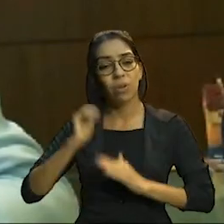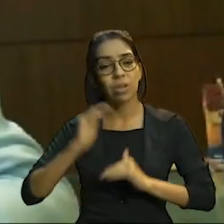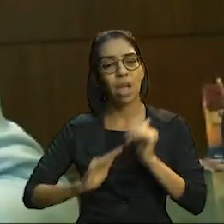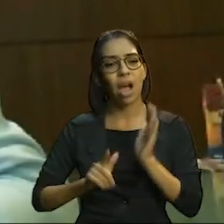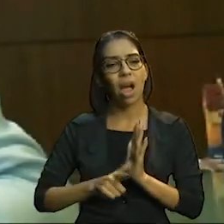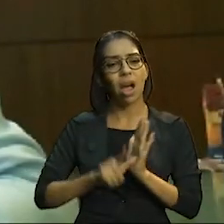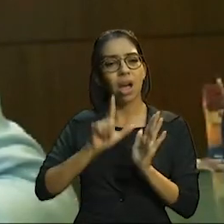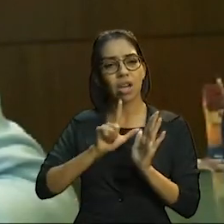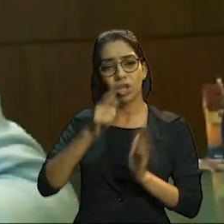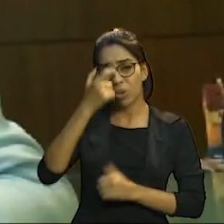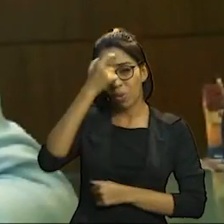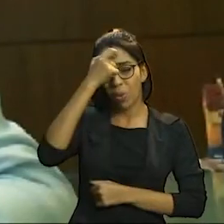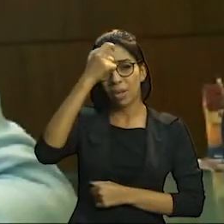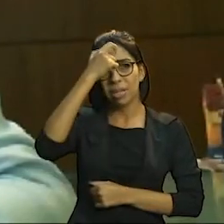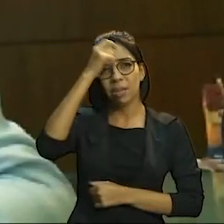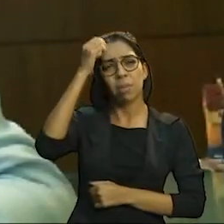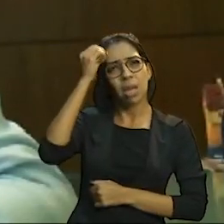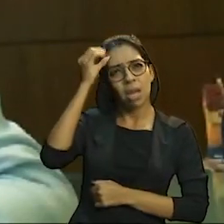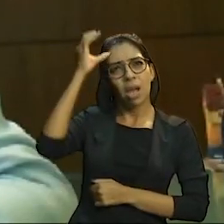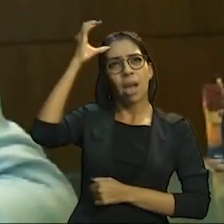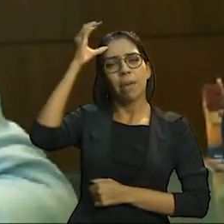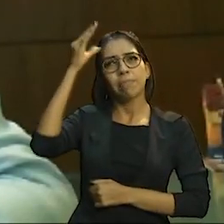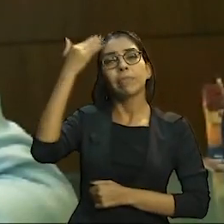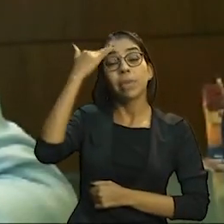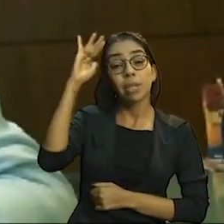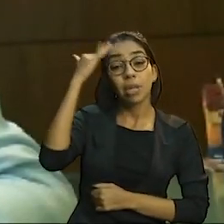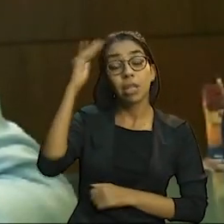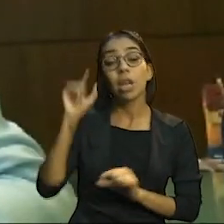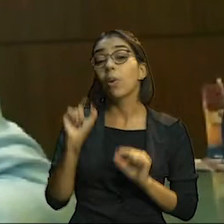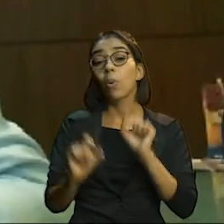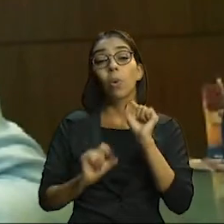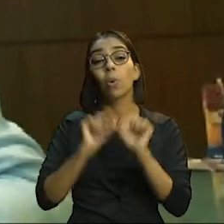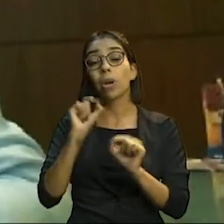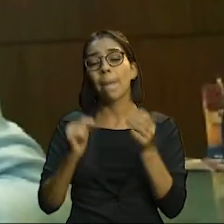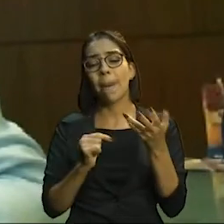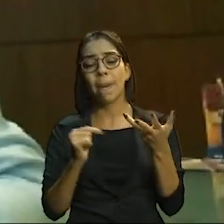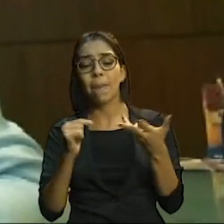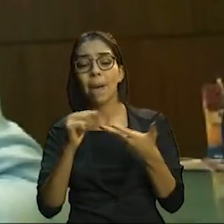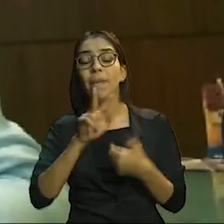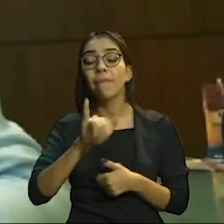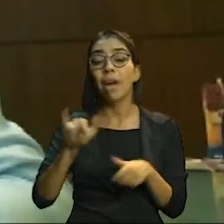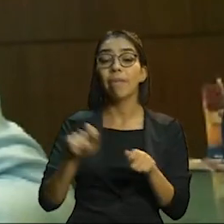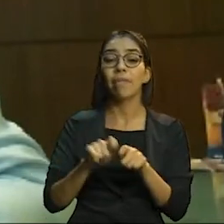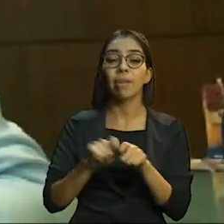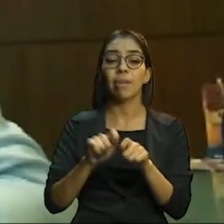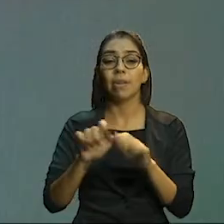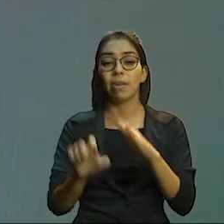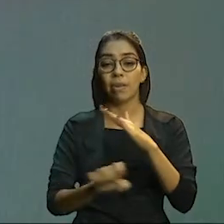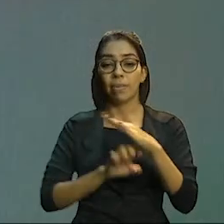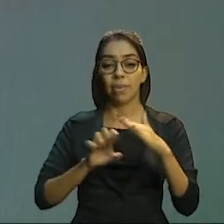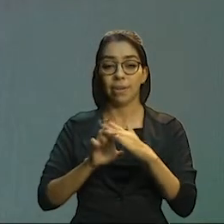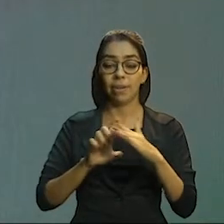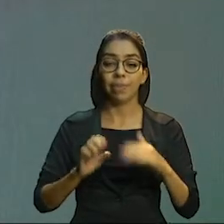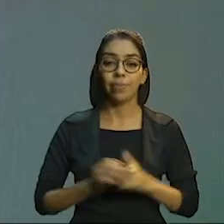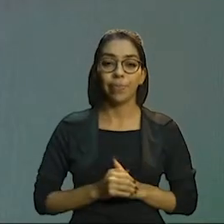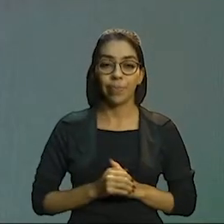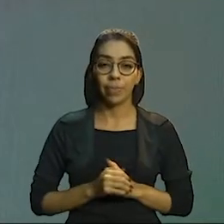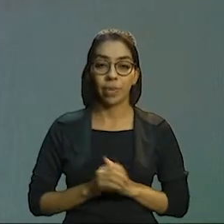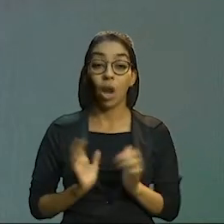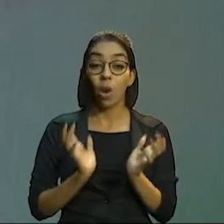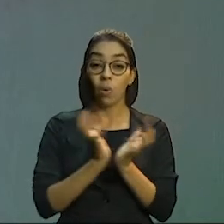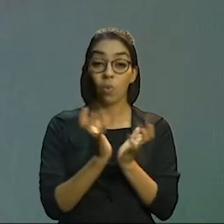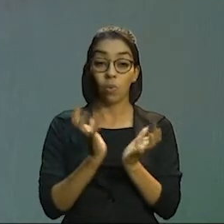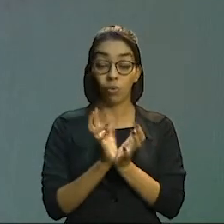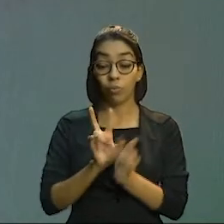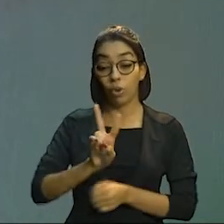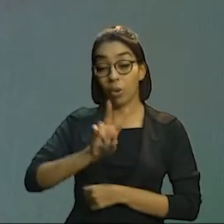de conhecimento nessas empresas que elas constituem. Um grupo de dois mil